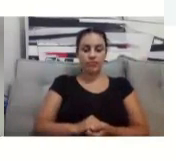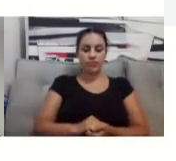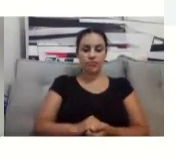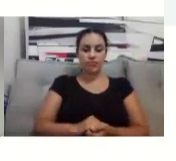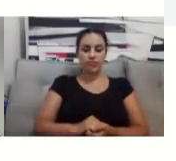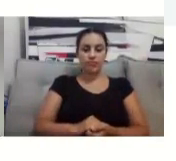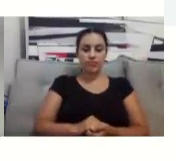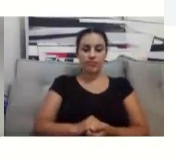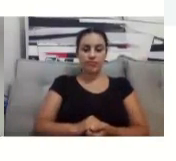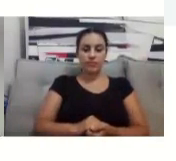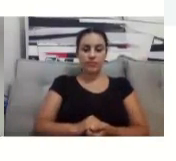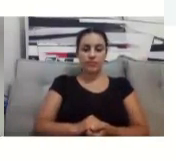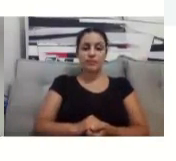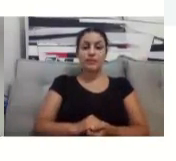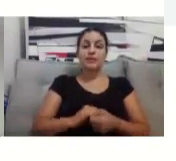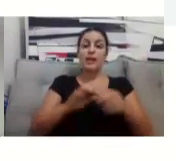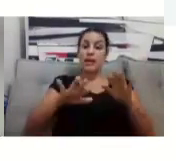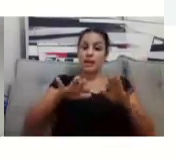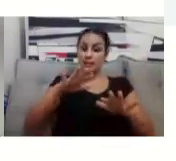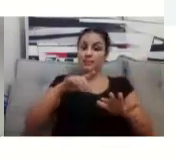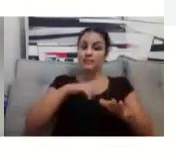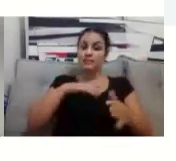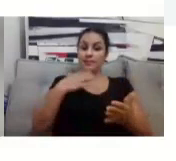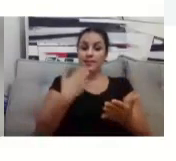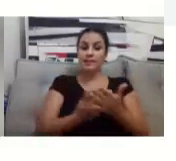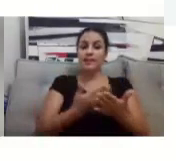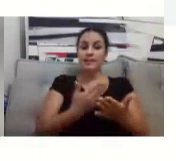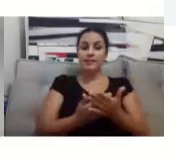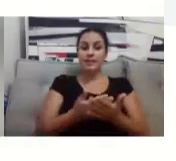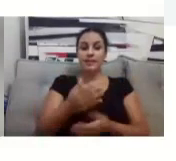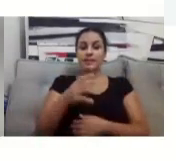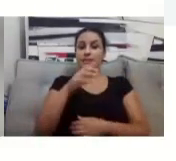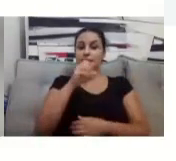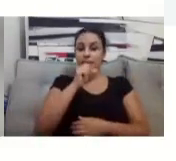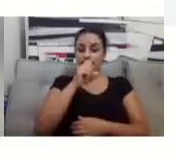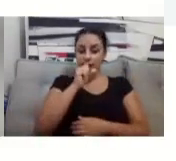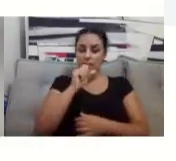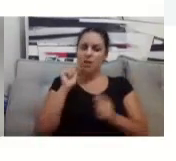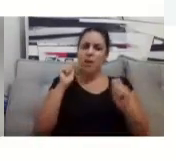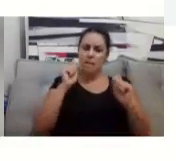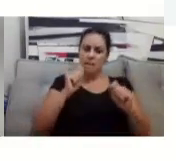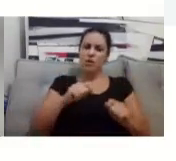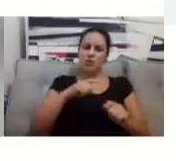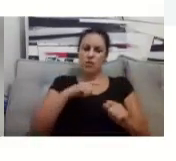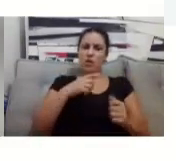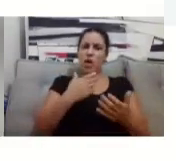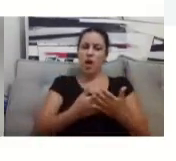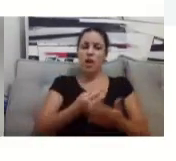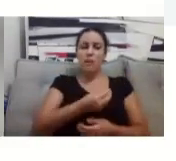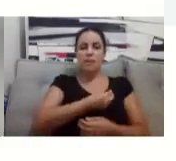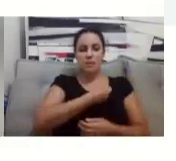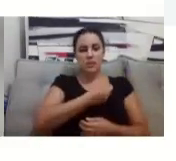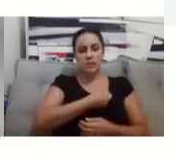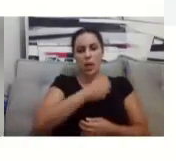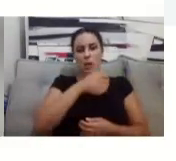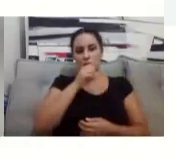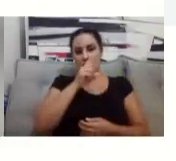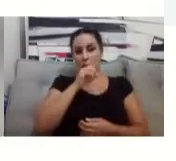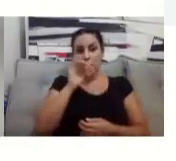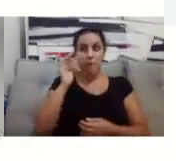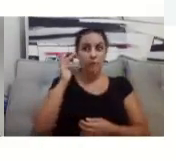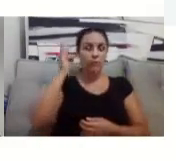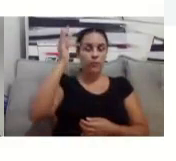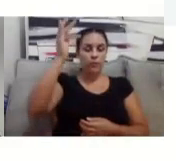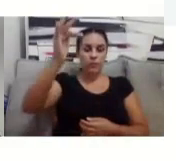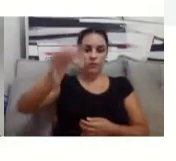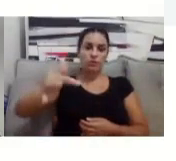a exceção do sábado, caso nós tenhamos aulas presenciais no sábado futuramente, aí as aulas serão ou